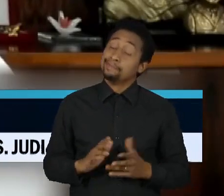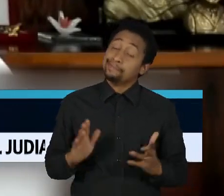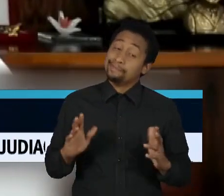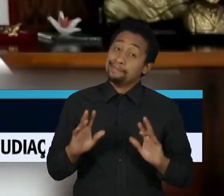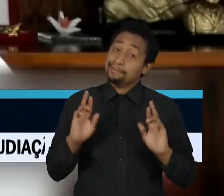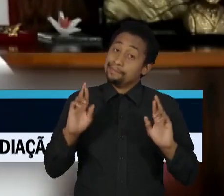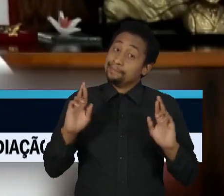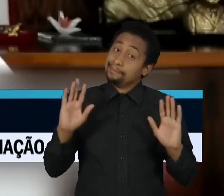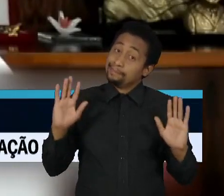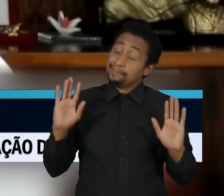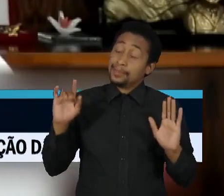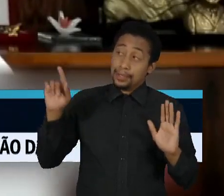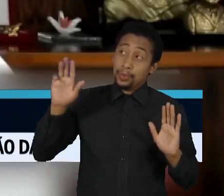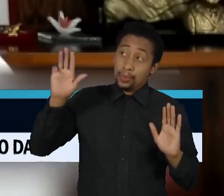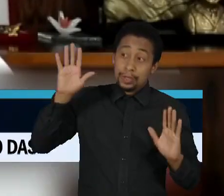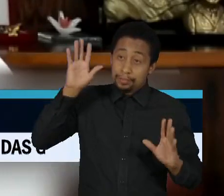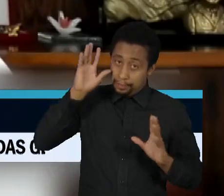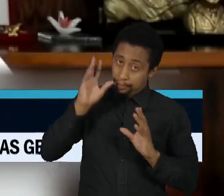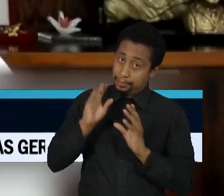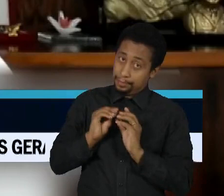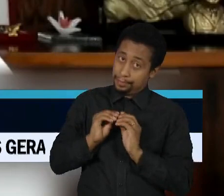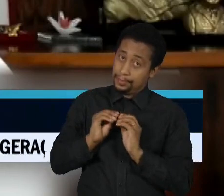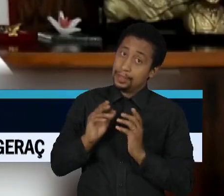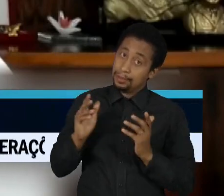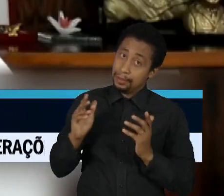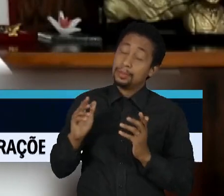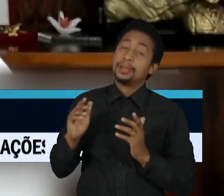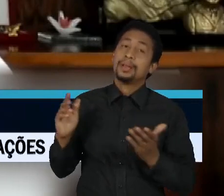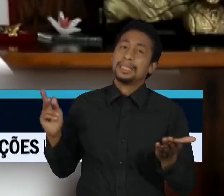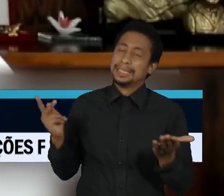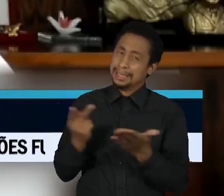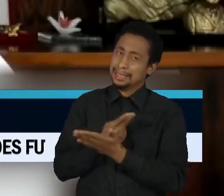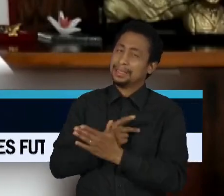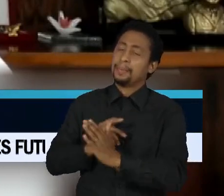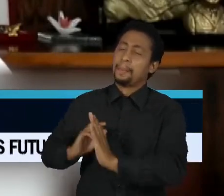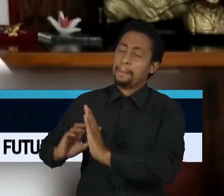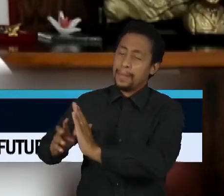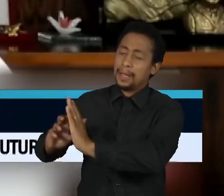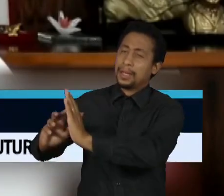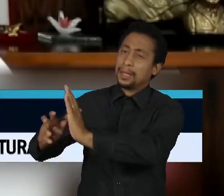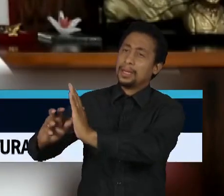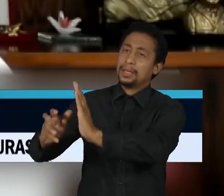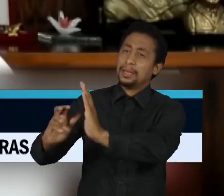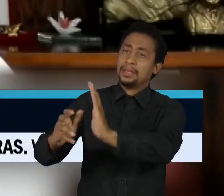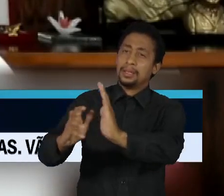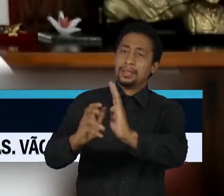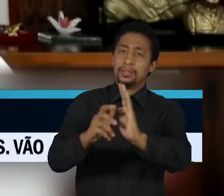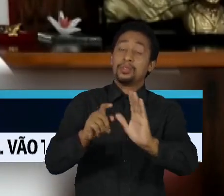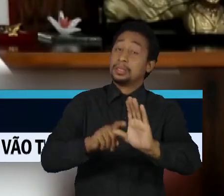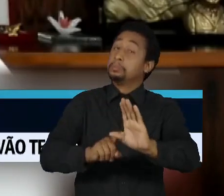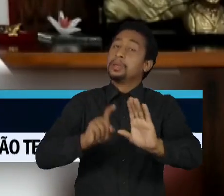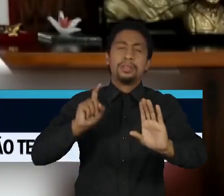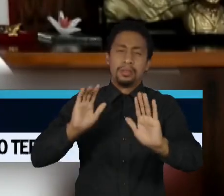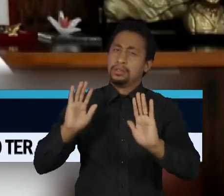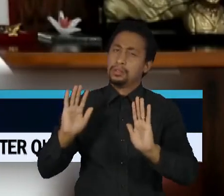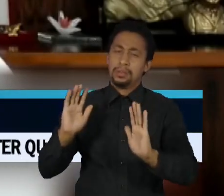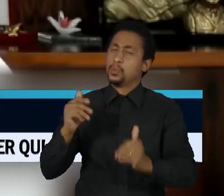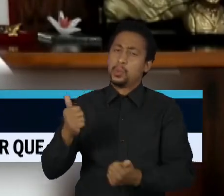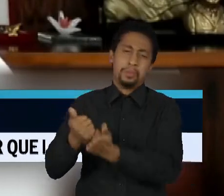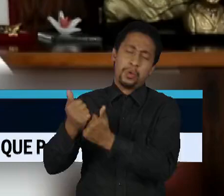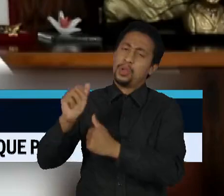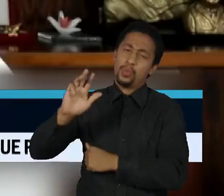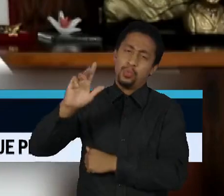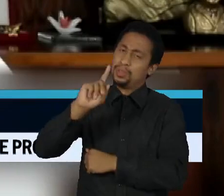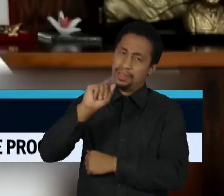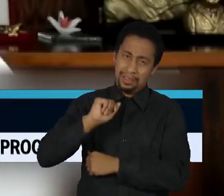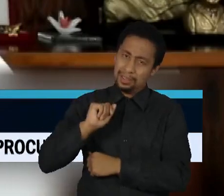de ensinamento. Foi um grande esforço dos partidos independentes, dos partidos até de oposição, em